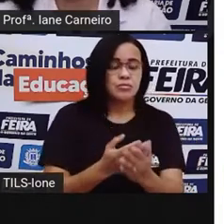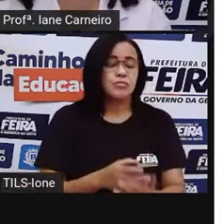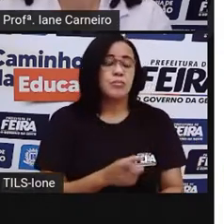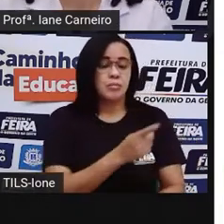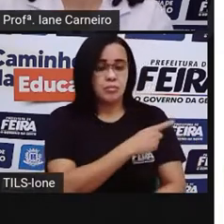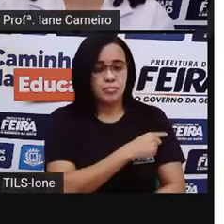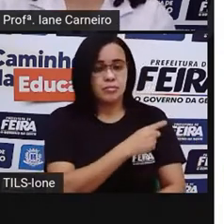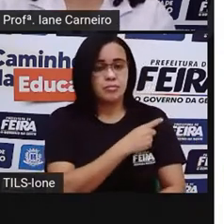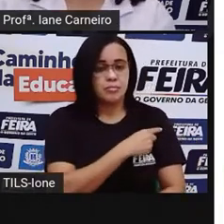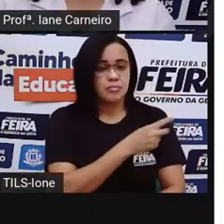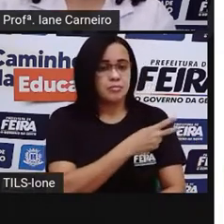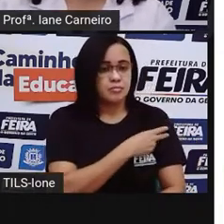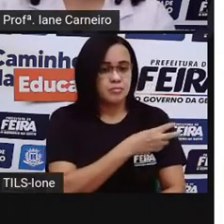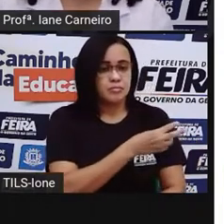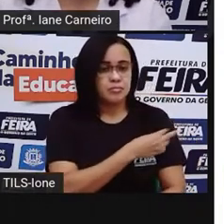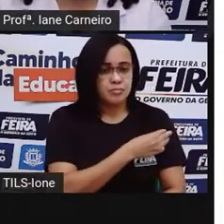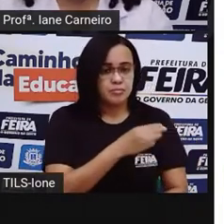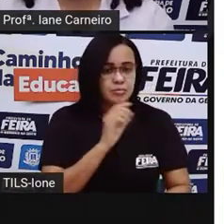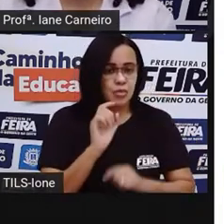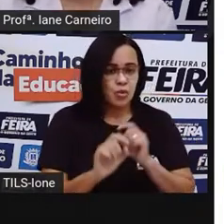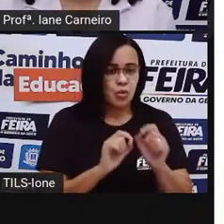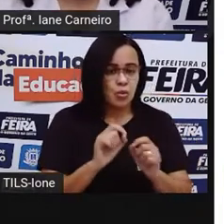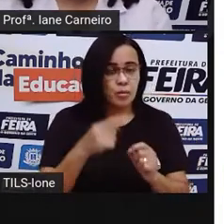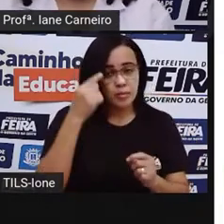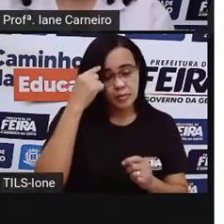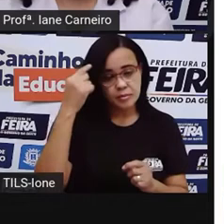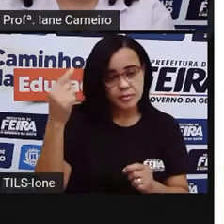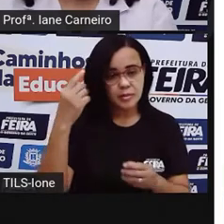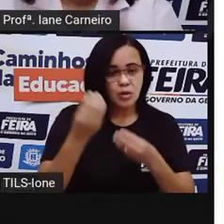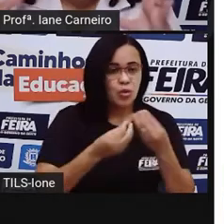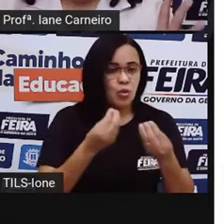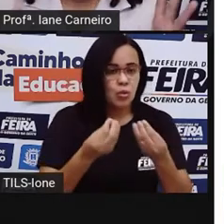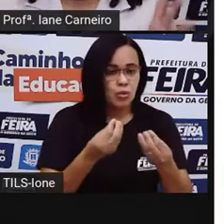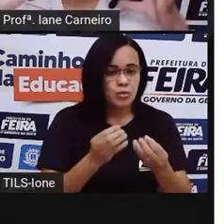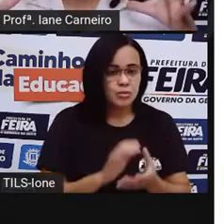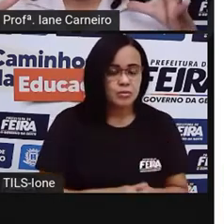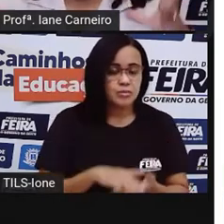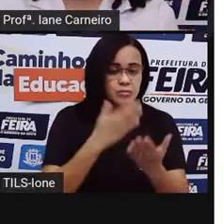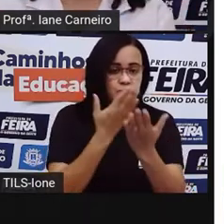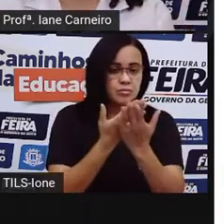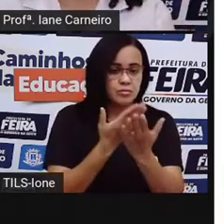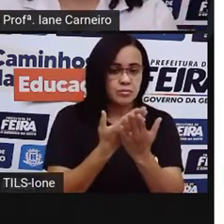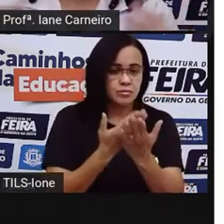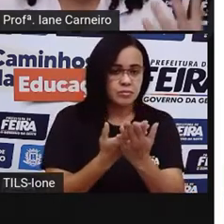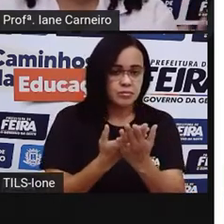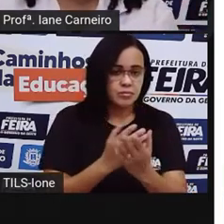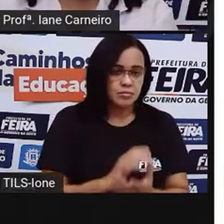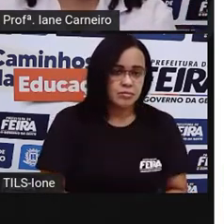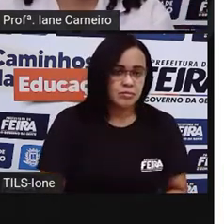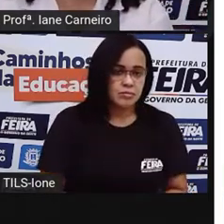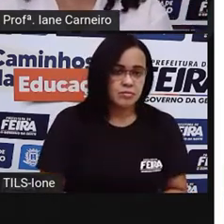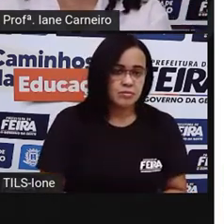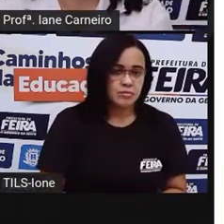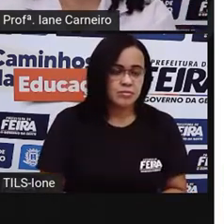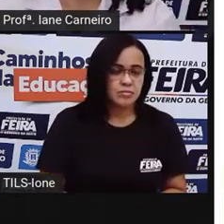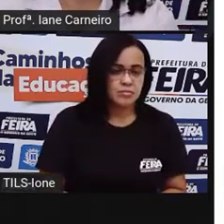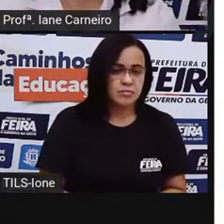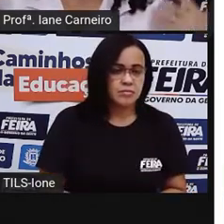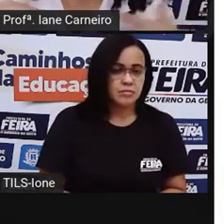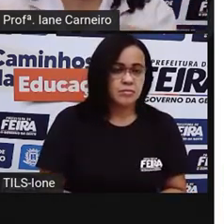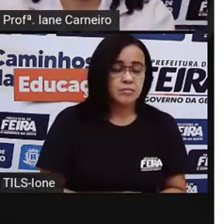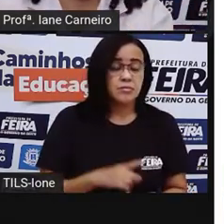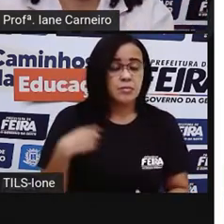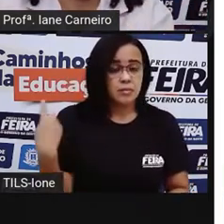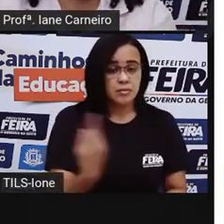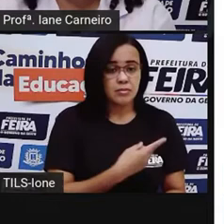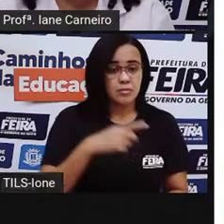muda. Então é o momento de a gente pensar. Mas a nossa aula em si é para a gente refletir sobre a organização